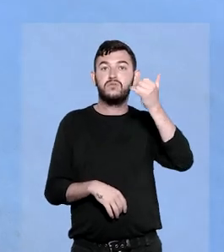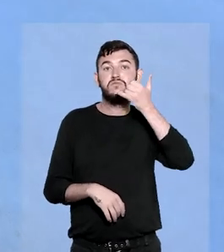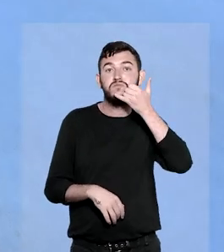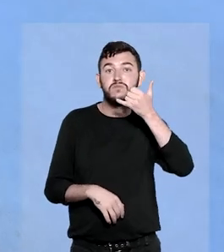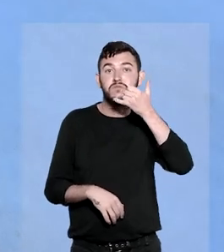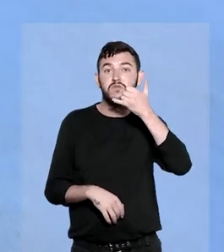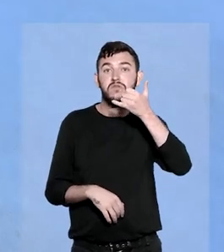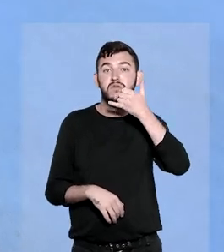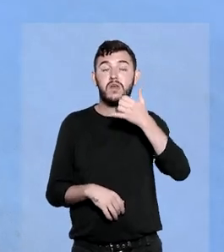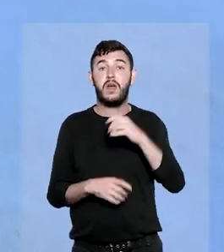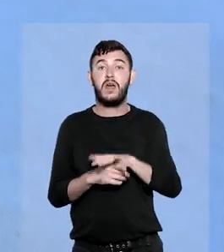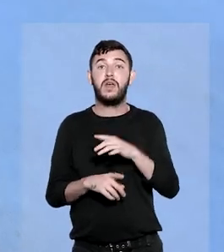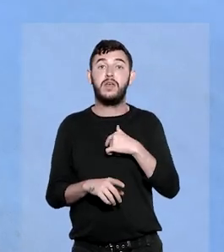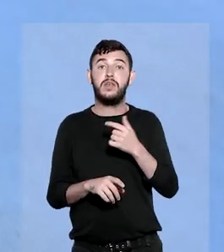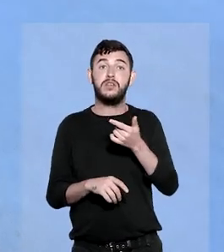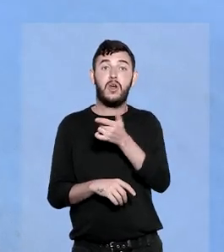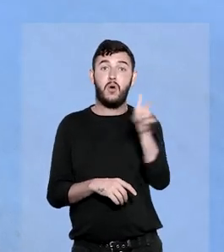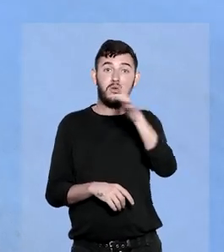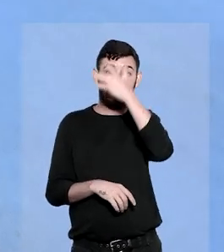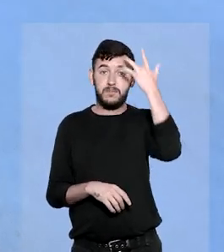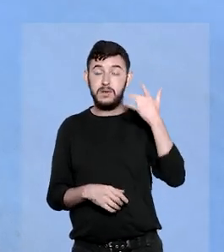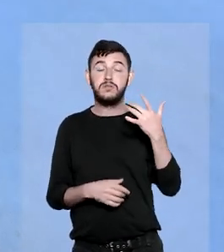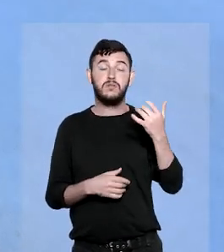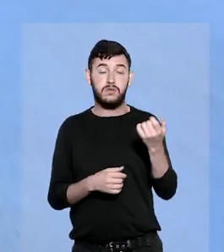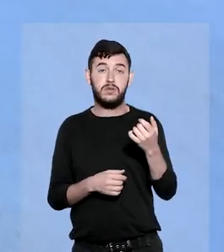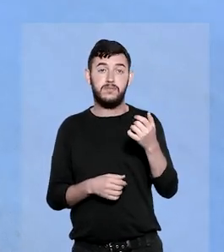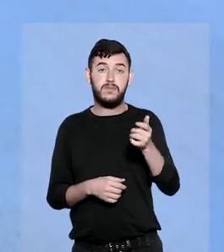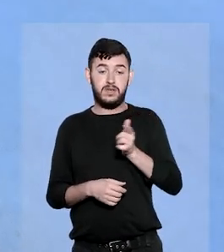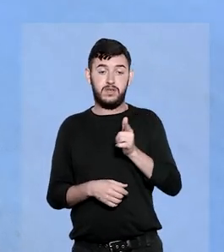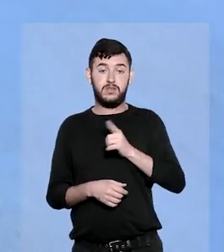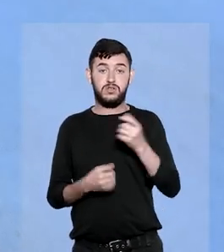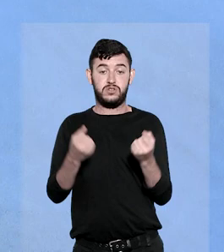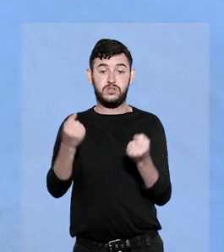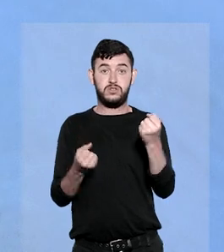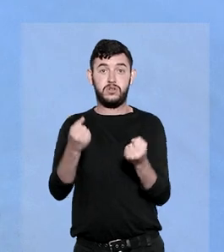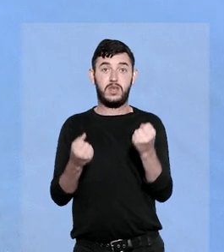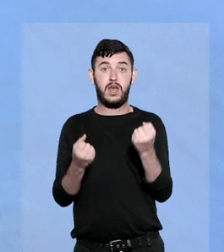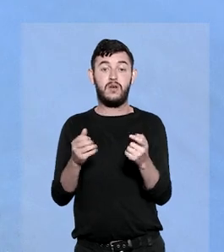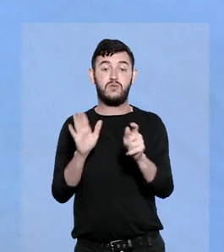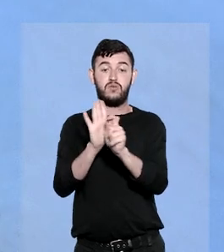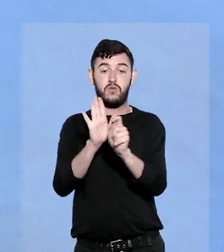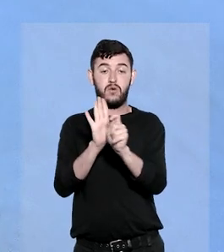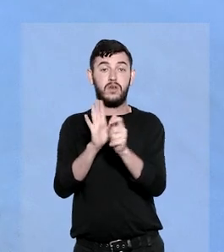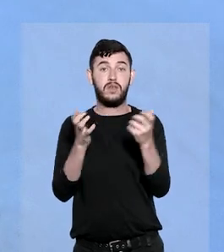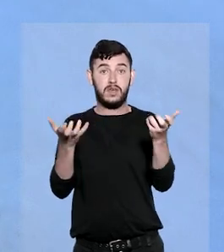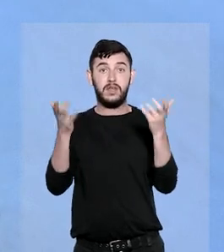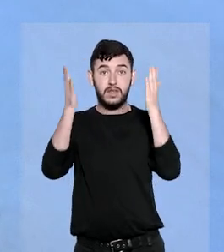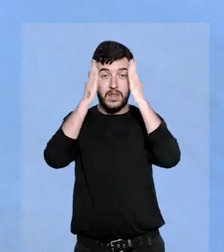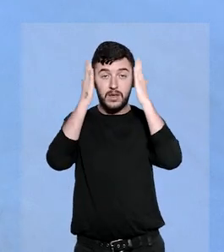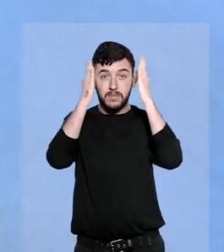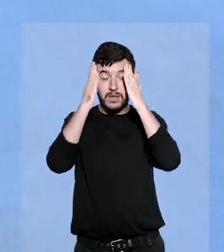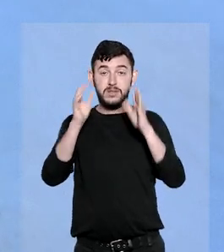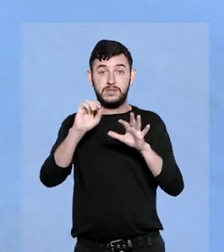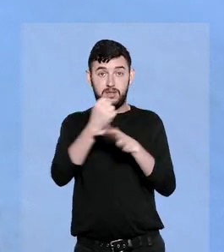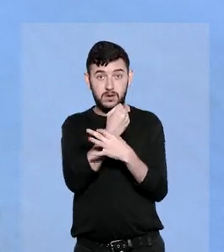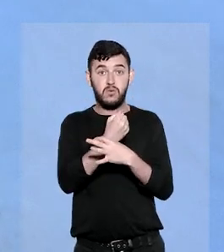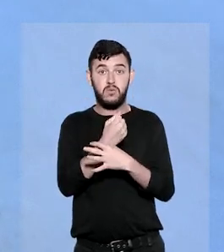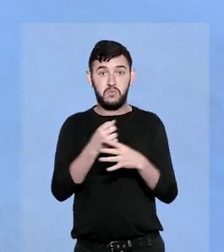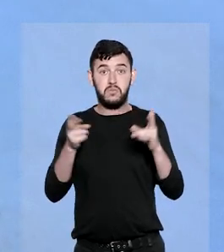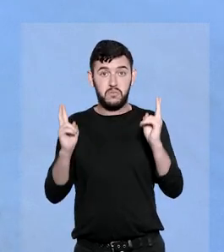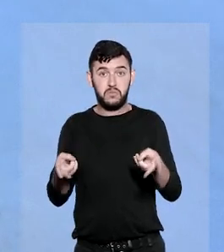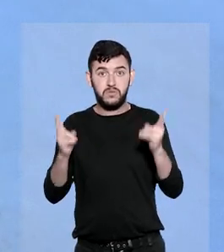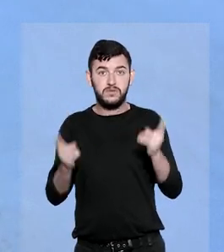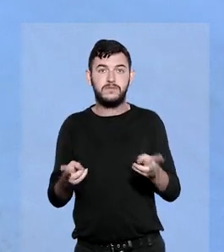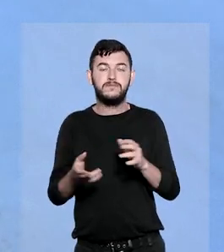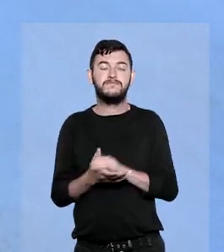linha estava o Correl, que dirigiu o carro com drogas e pretendia saber se era seguro prosseguir. Ainda fingindo, o